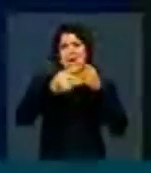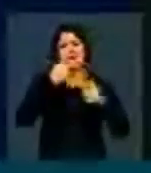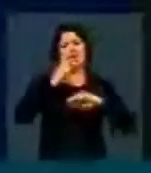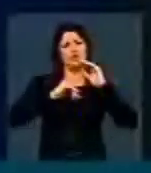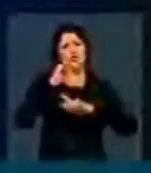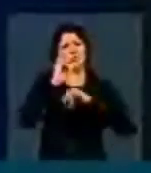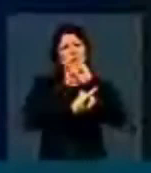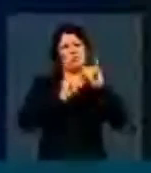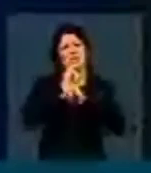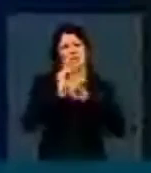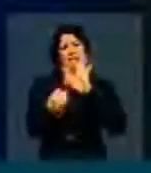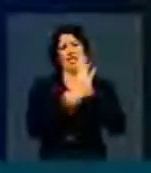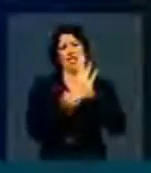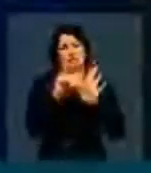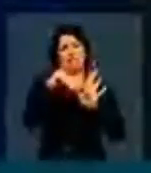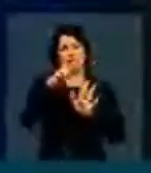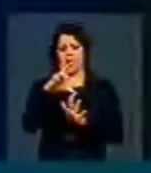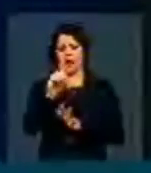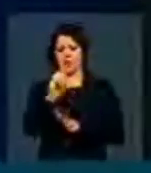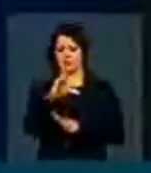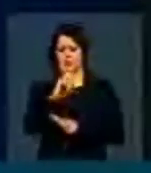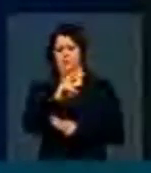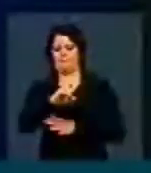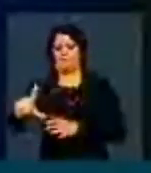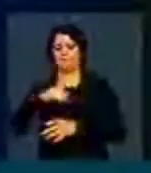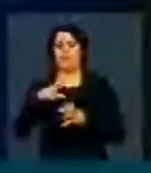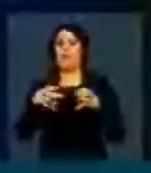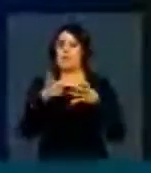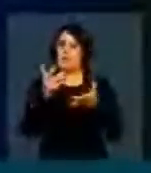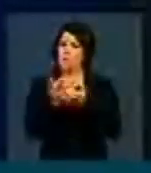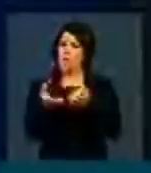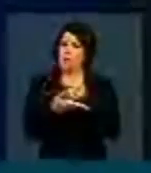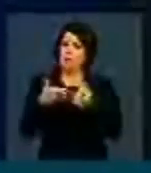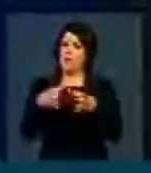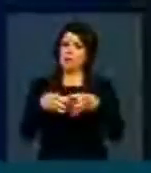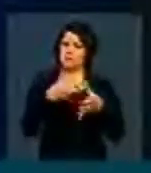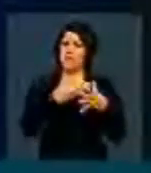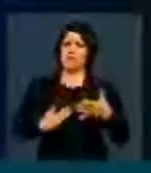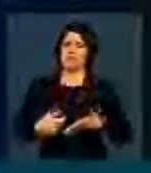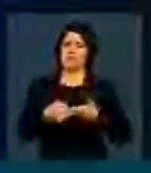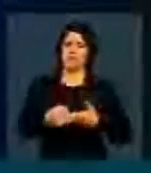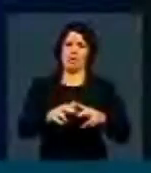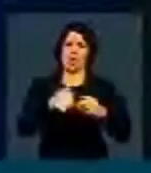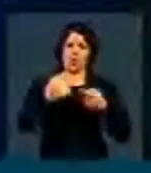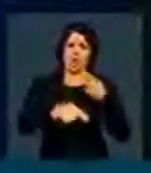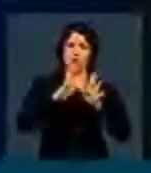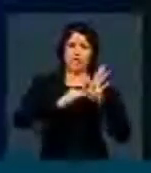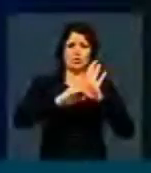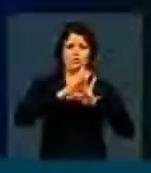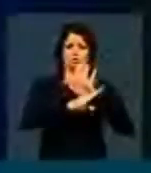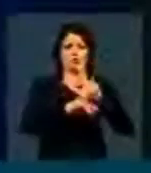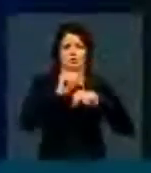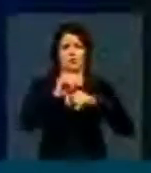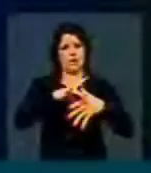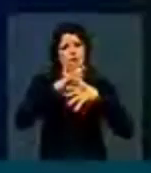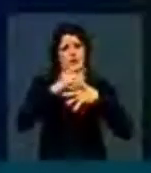internet, você viu que envolve, inclusive, partidos da base aliada. Tivemos o encaminhamento contra a retirada da pauta pelo líder